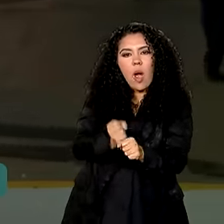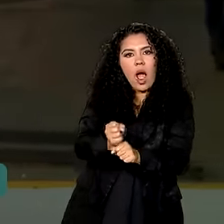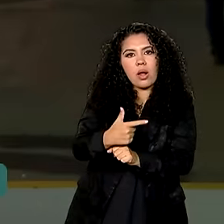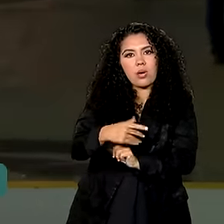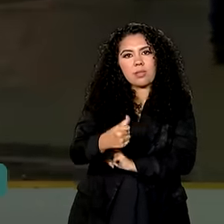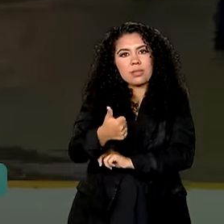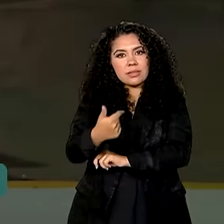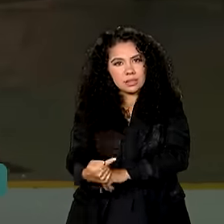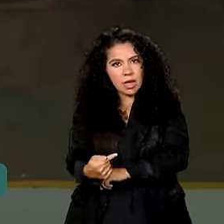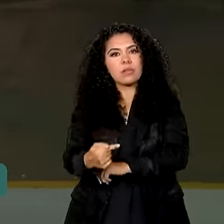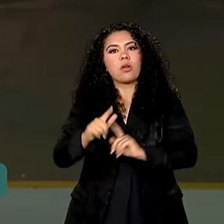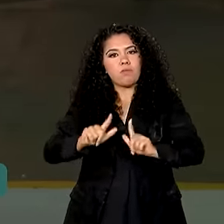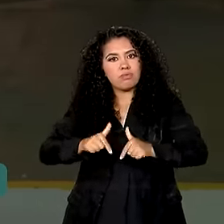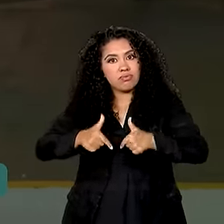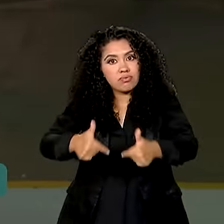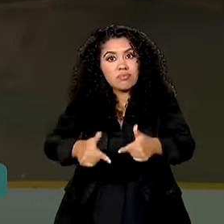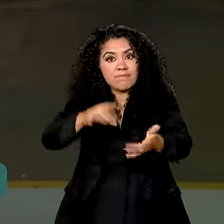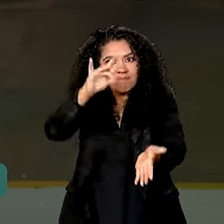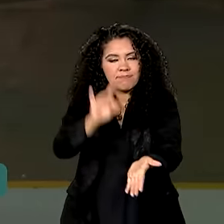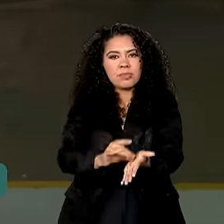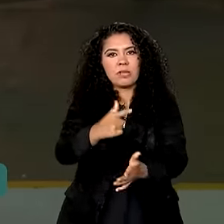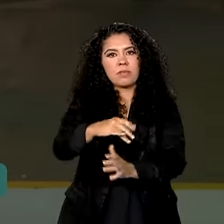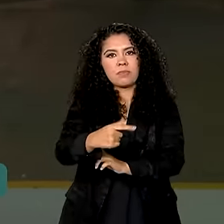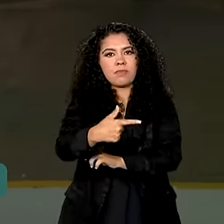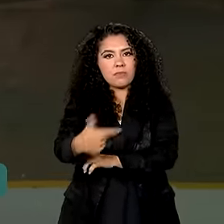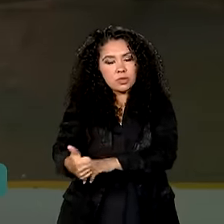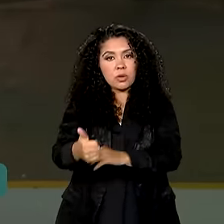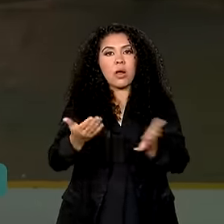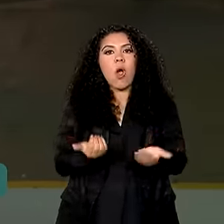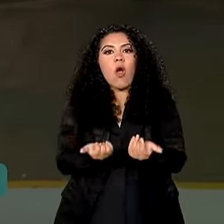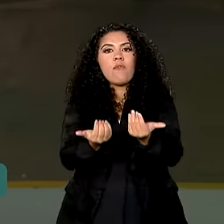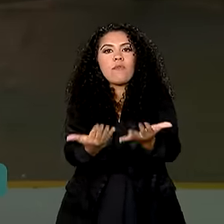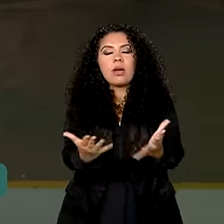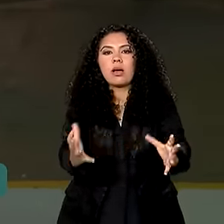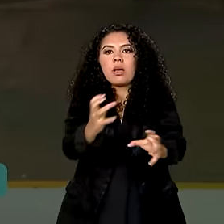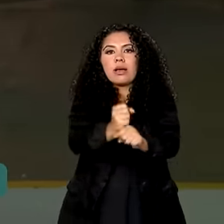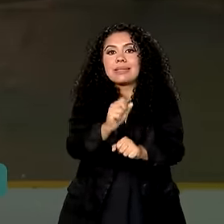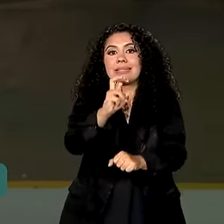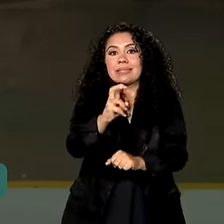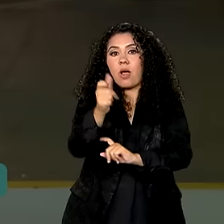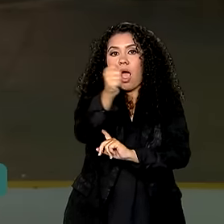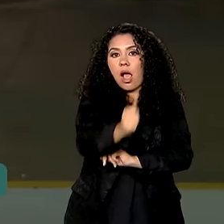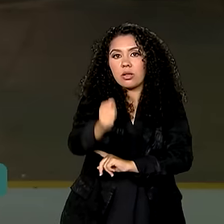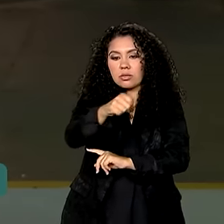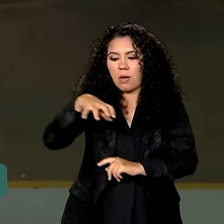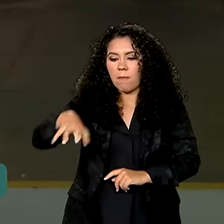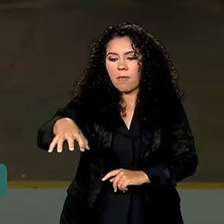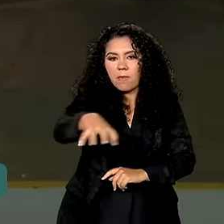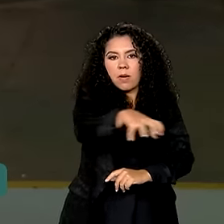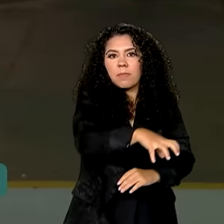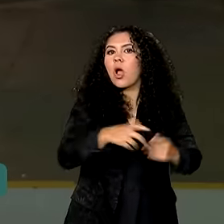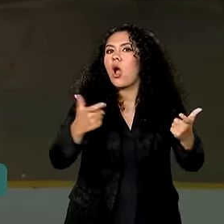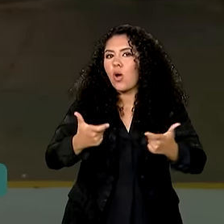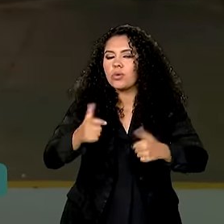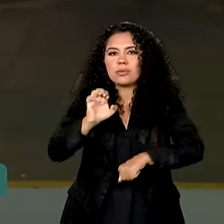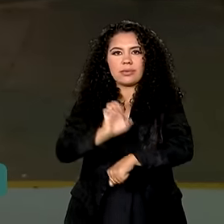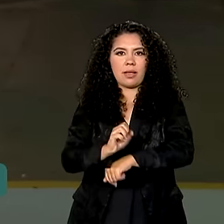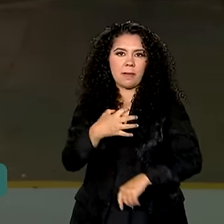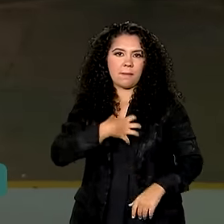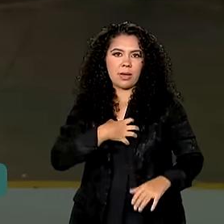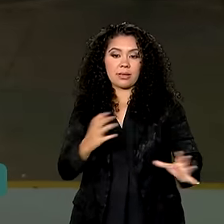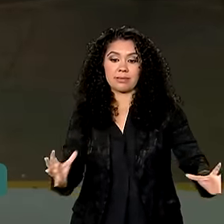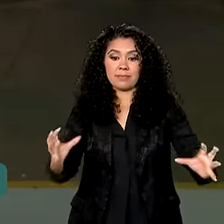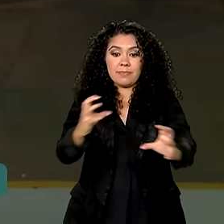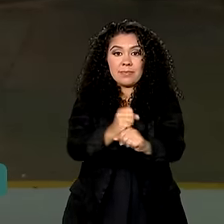tornou prática em 2021. Hoje, atende cinco associações, todas instaladas na Bahia, somando cerca de